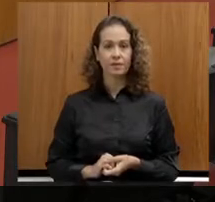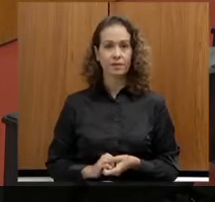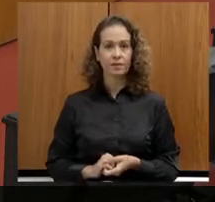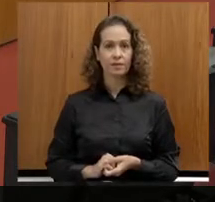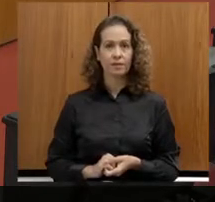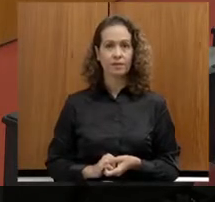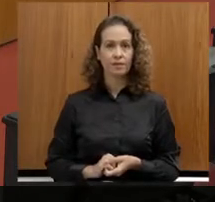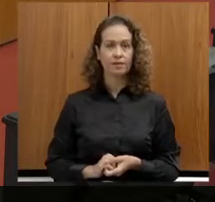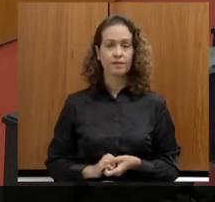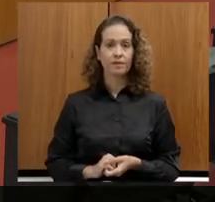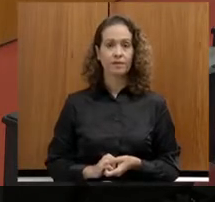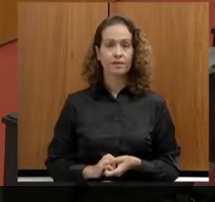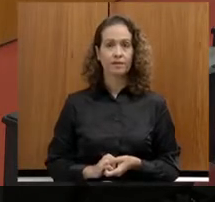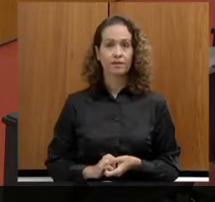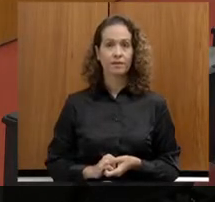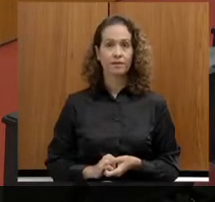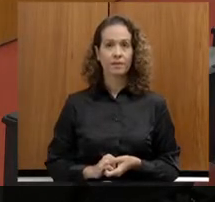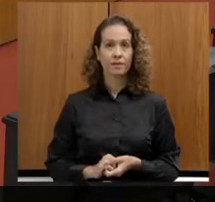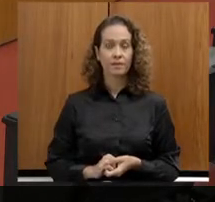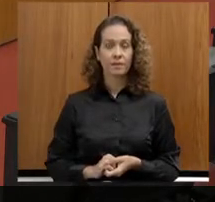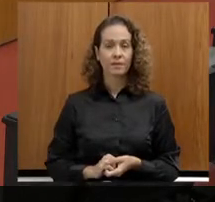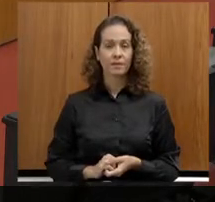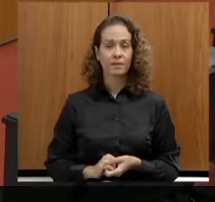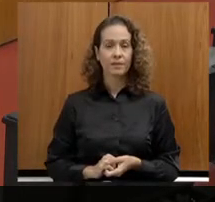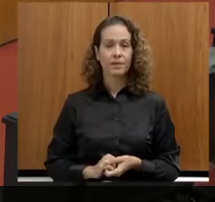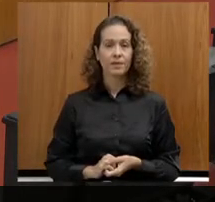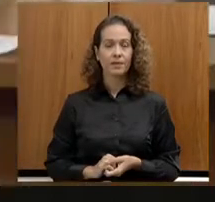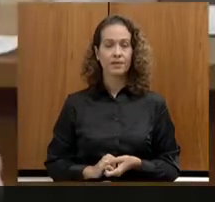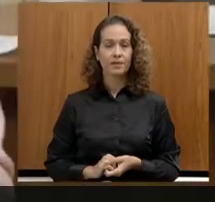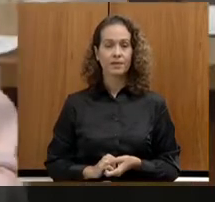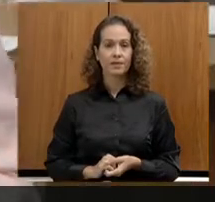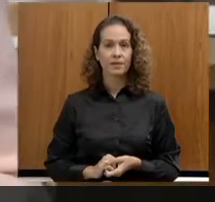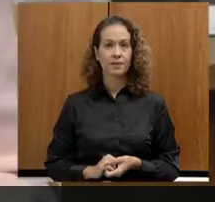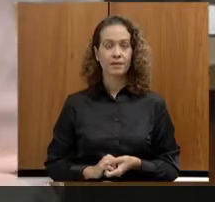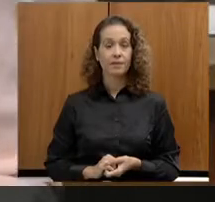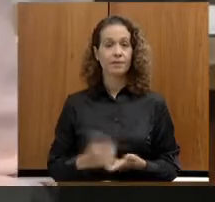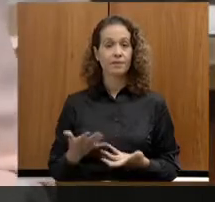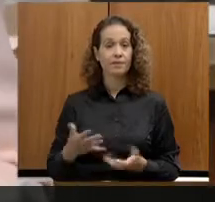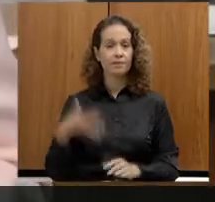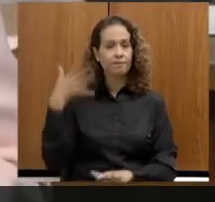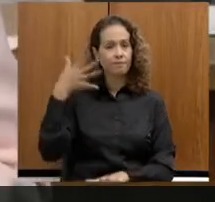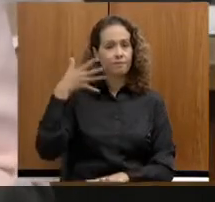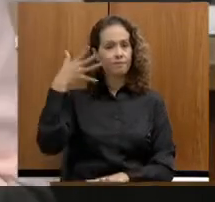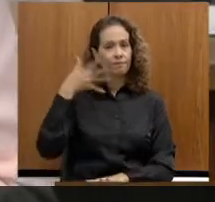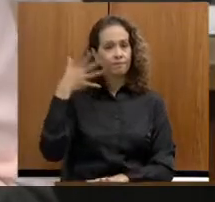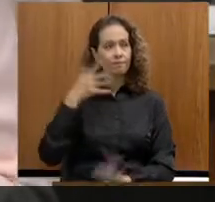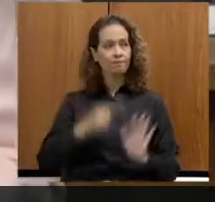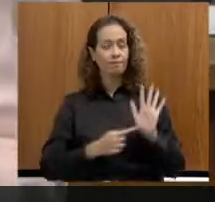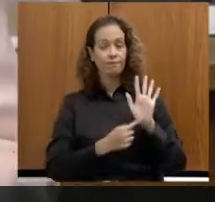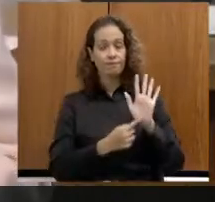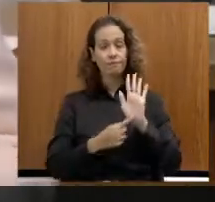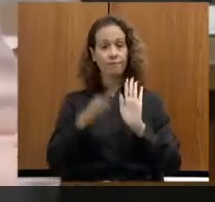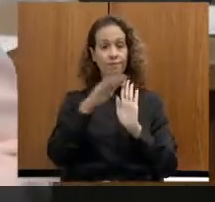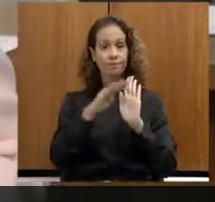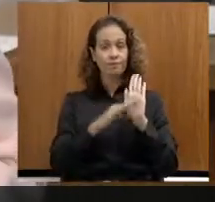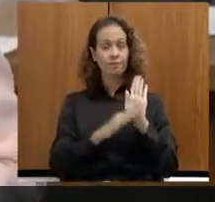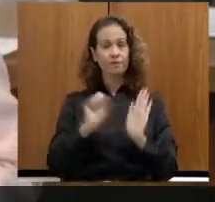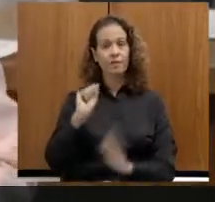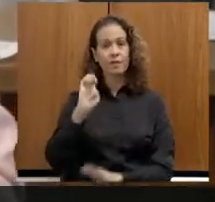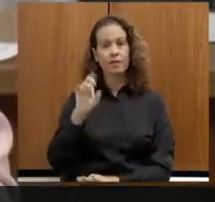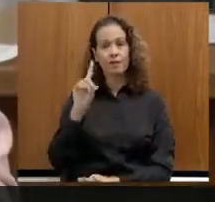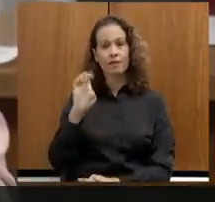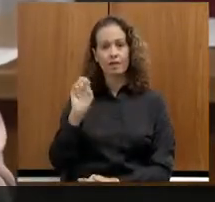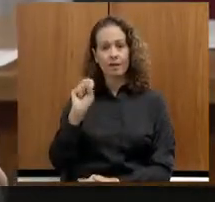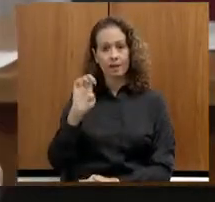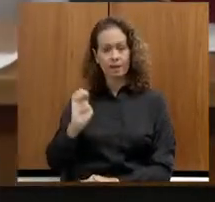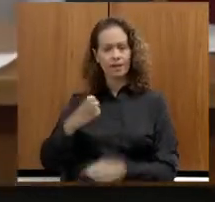Está ali, já começou. Eu vou fazer um pouco, alguns destaques da CEDES, e eu gostaria de falar um